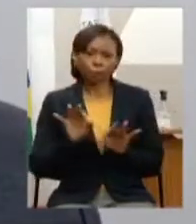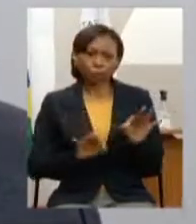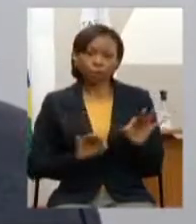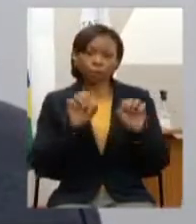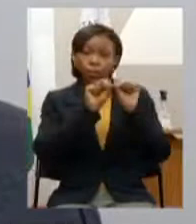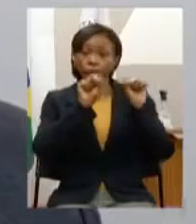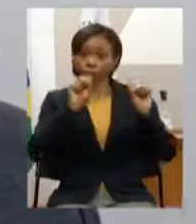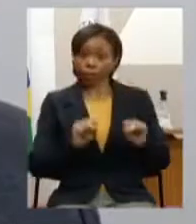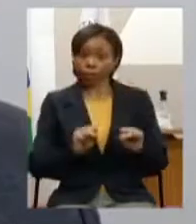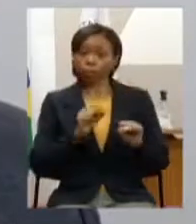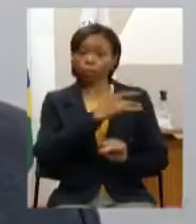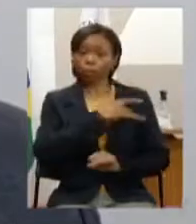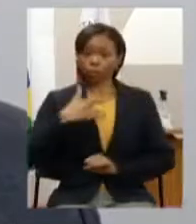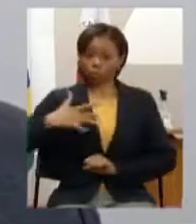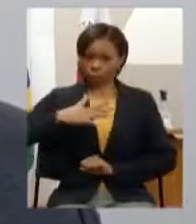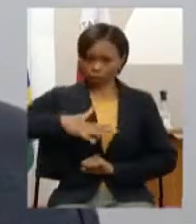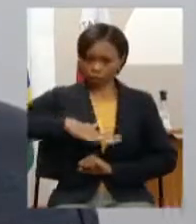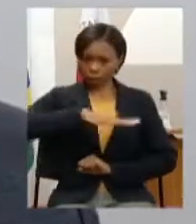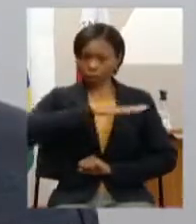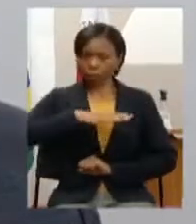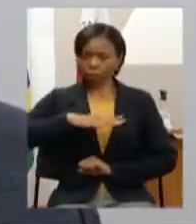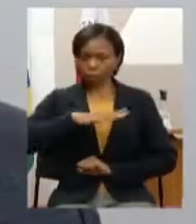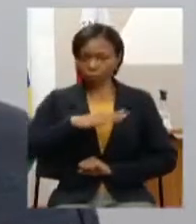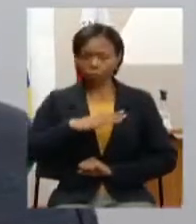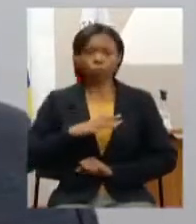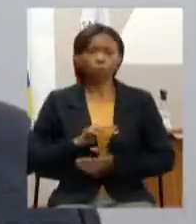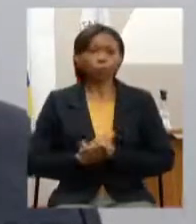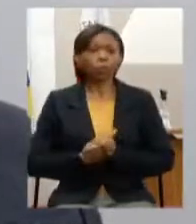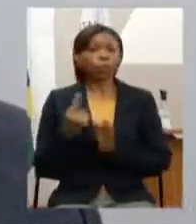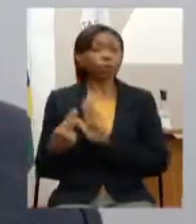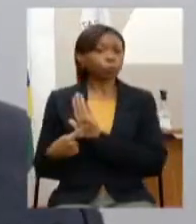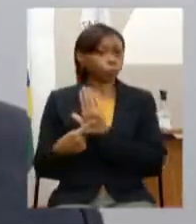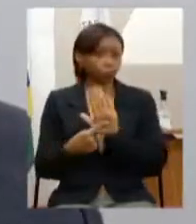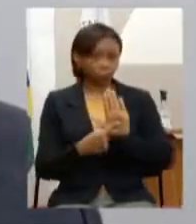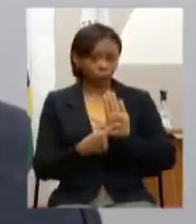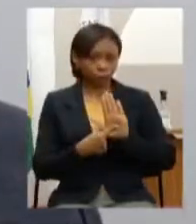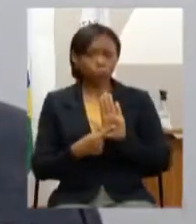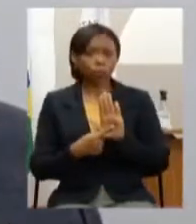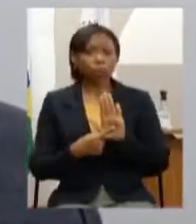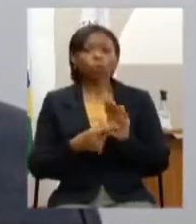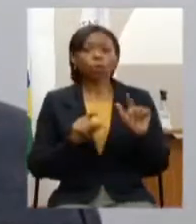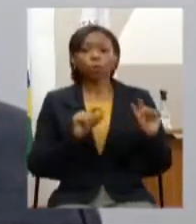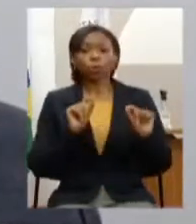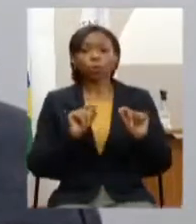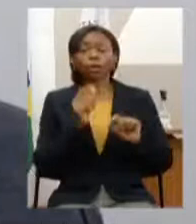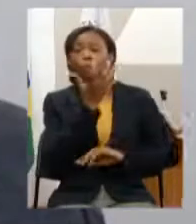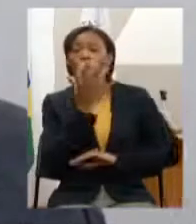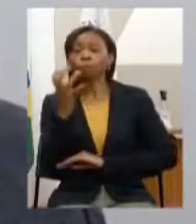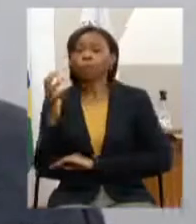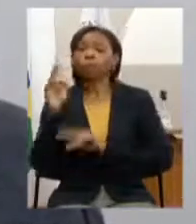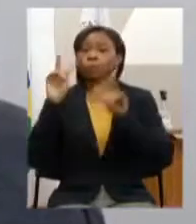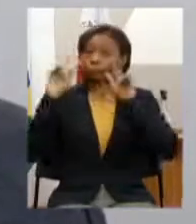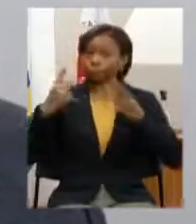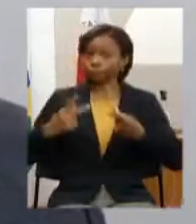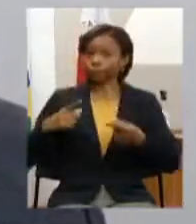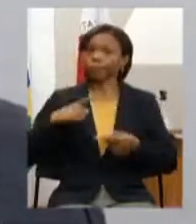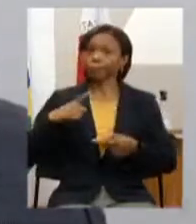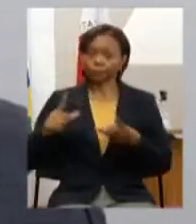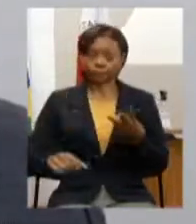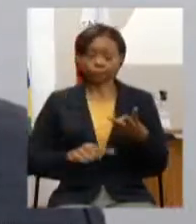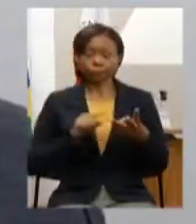saúde decorrentes do aumento expressivo da exposição a qual o meio ambiente e os seres humanos estarão sujeitos c